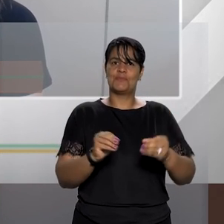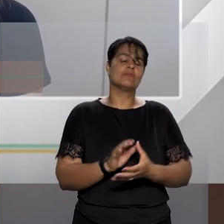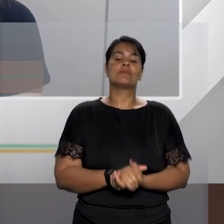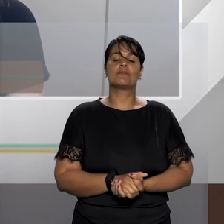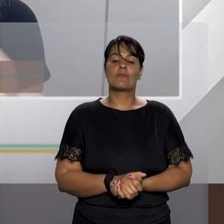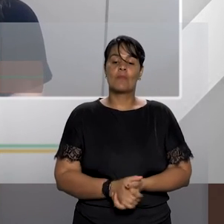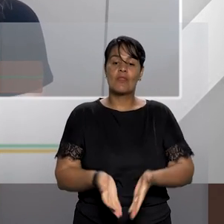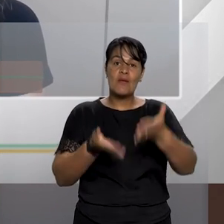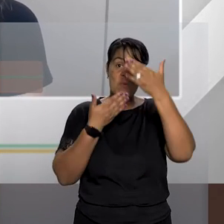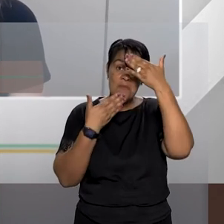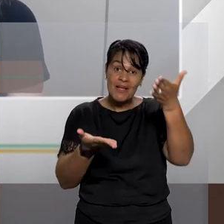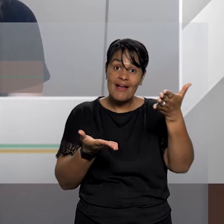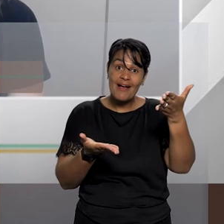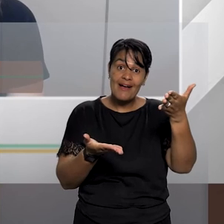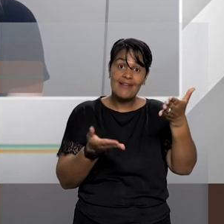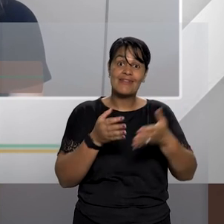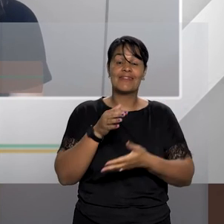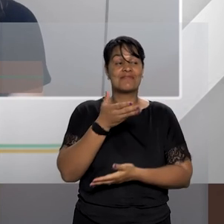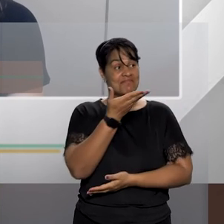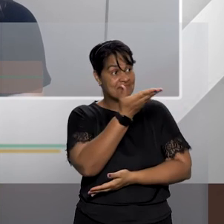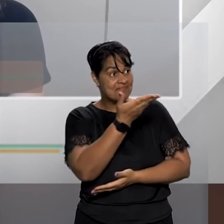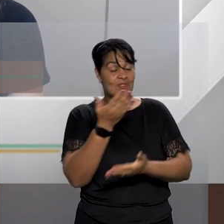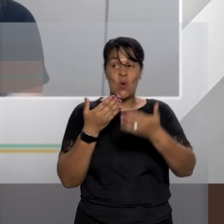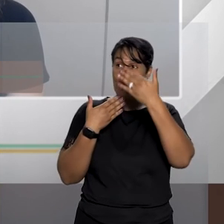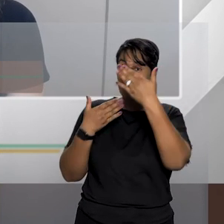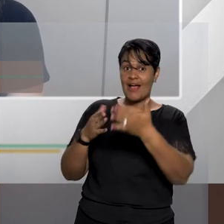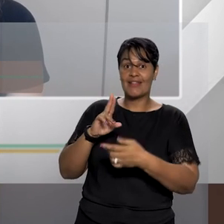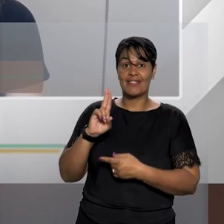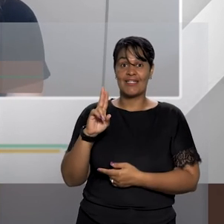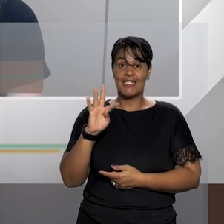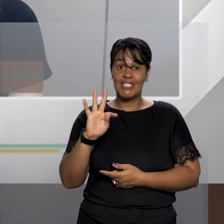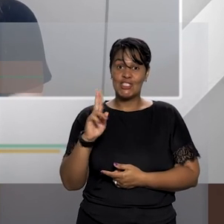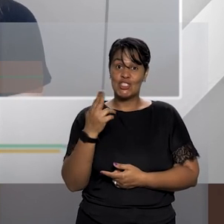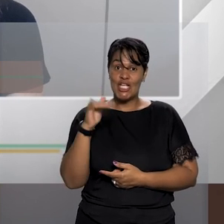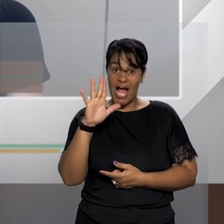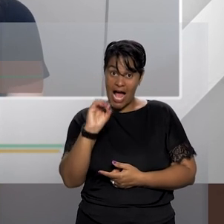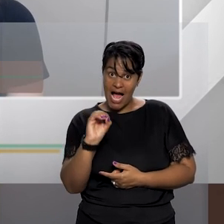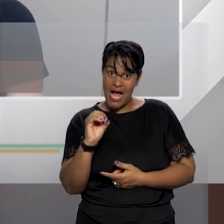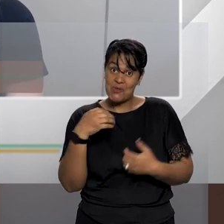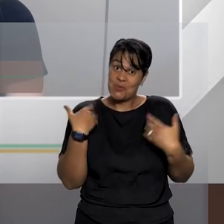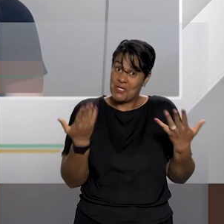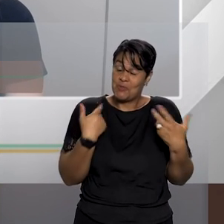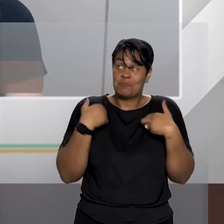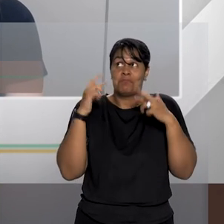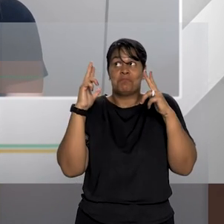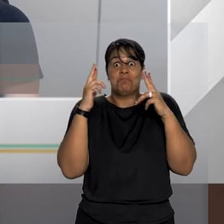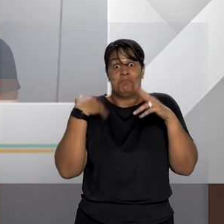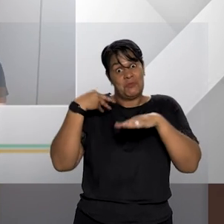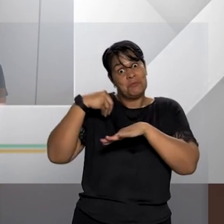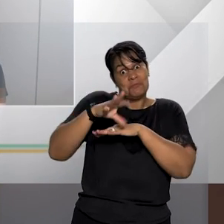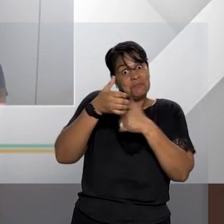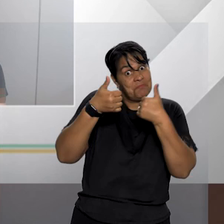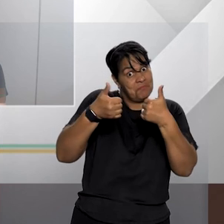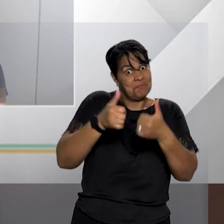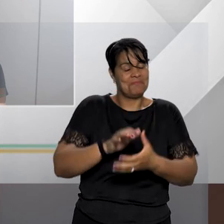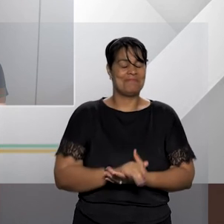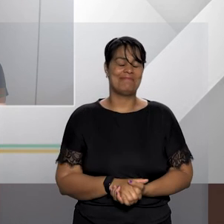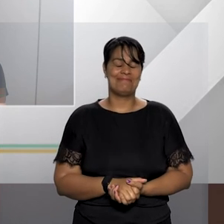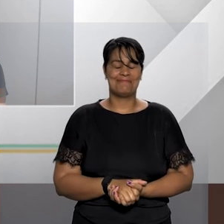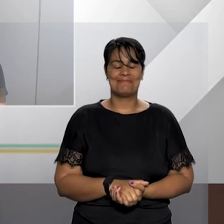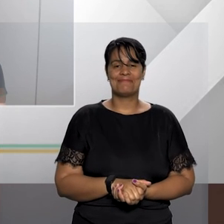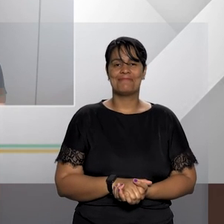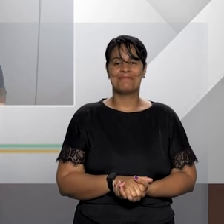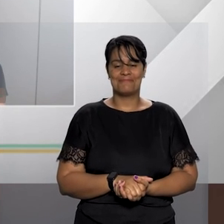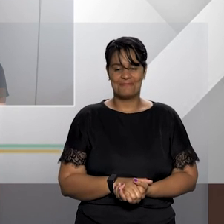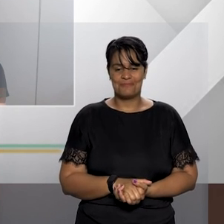obrigada Fátima e obrigada doutor Thiago por esse diálogo espero ter contribuído nós que agradecemos aí